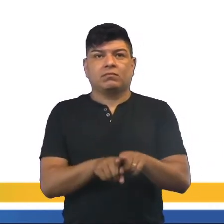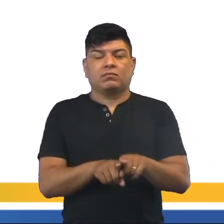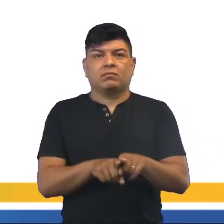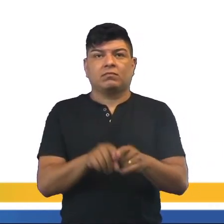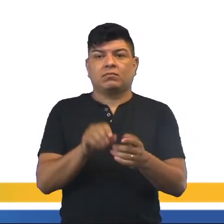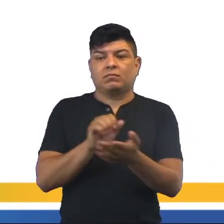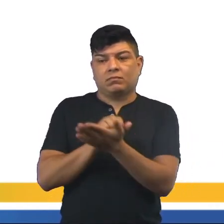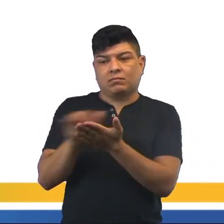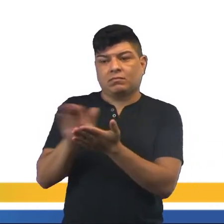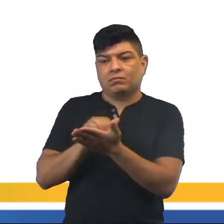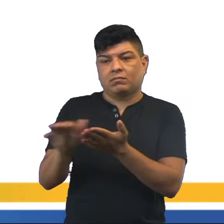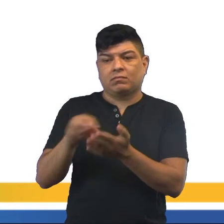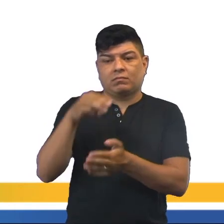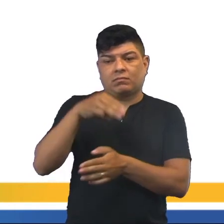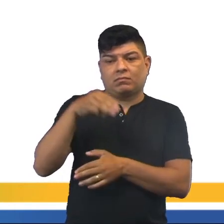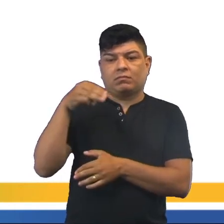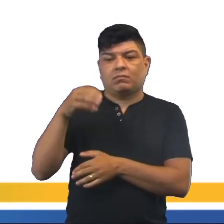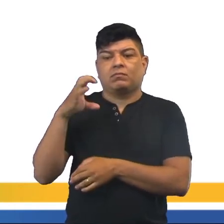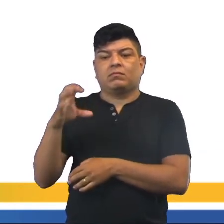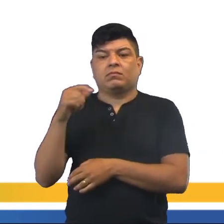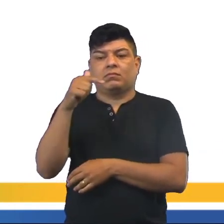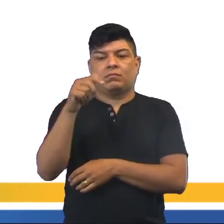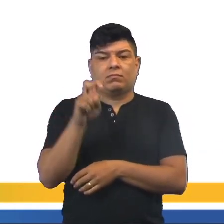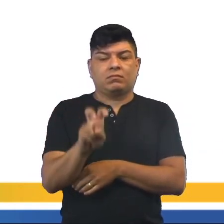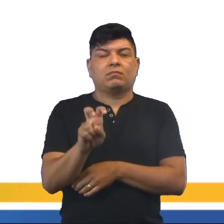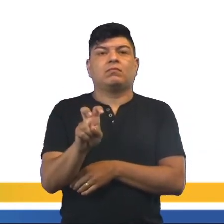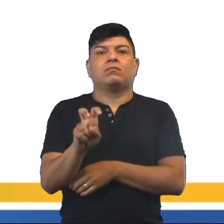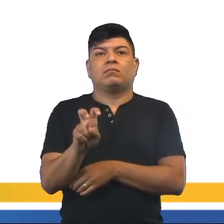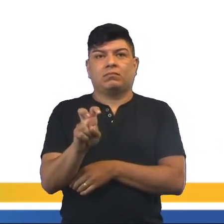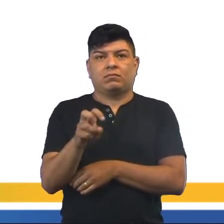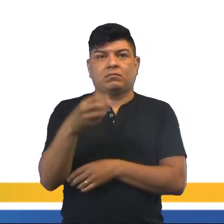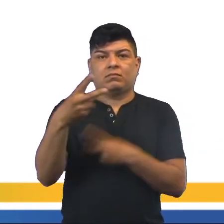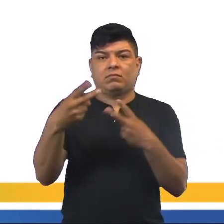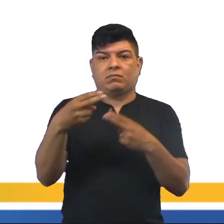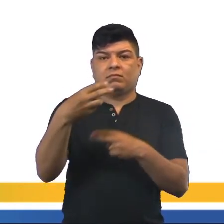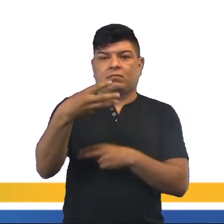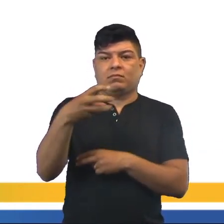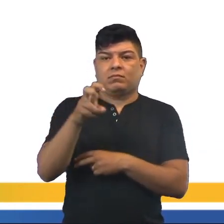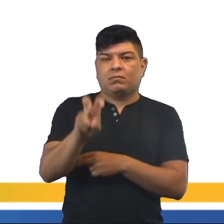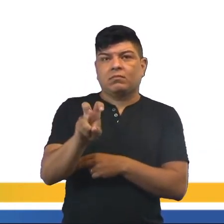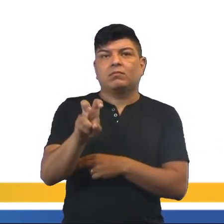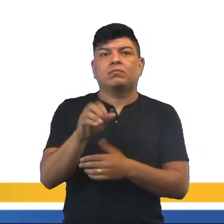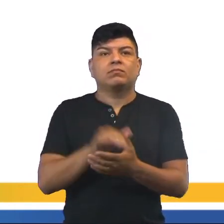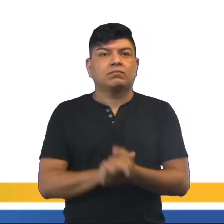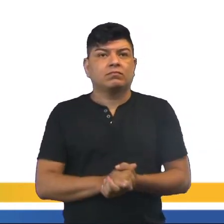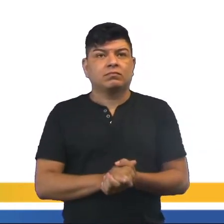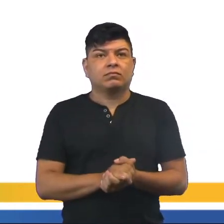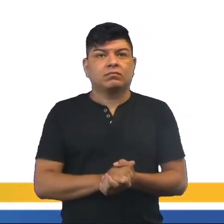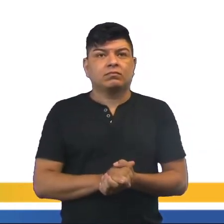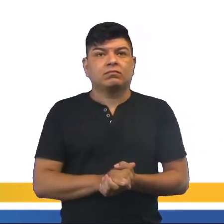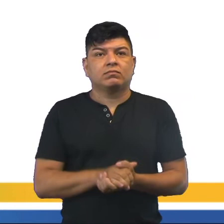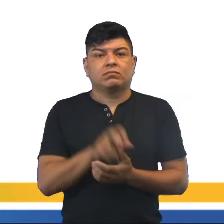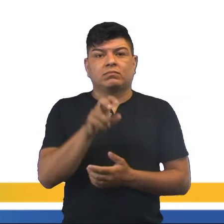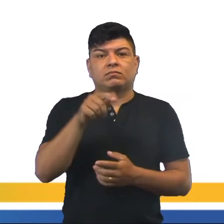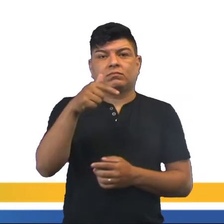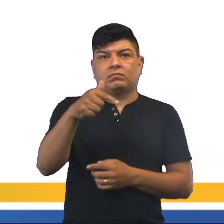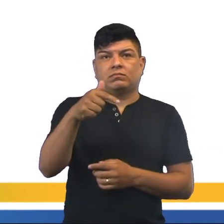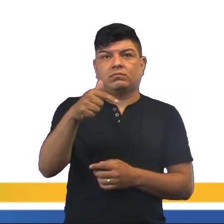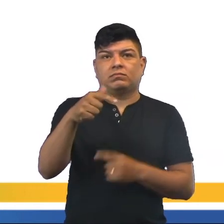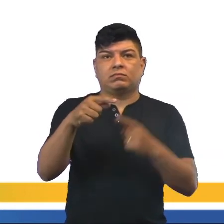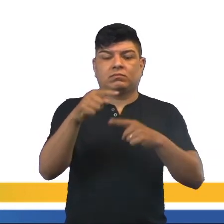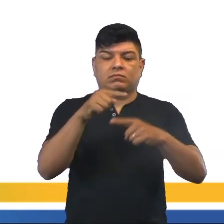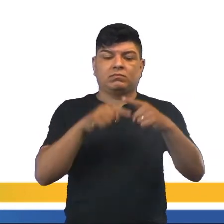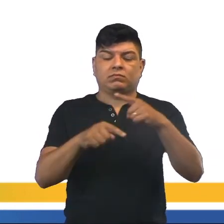Vamos tirar o MMC de 7,5, né, que é 35, e fazer aquele procedimento. Então,